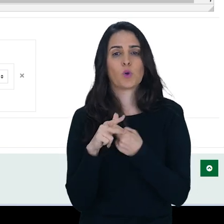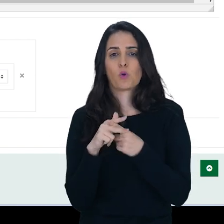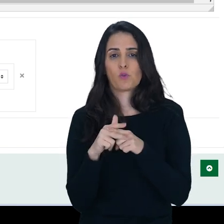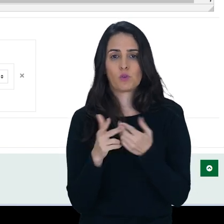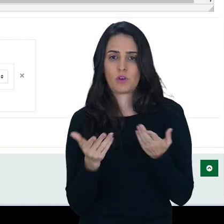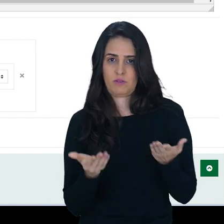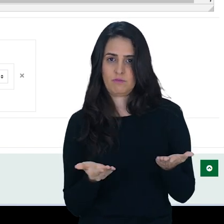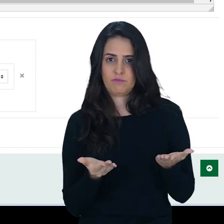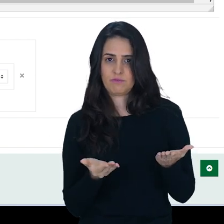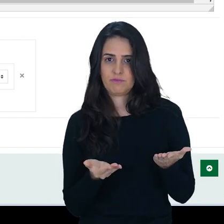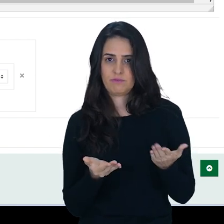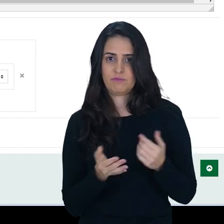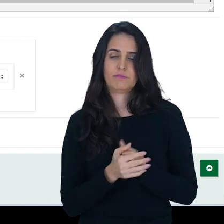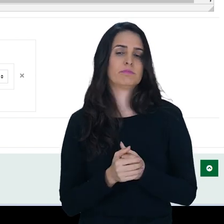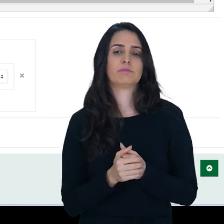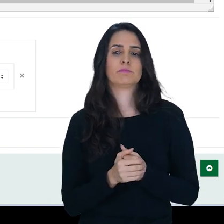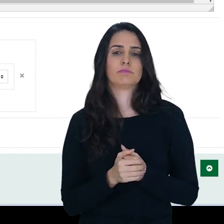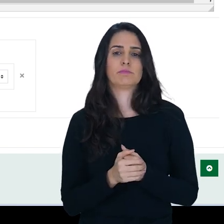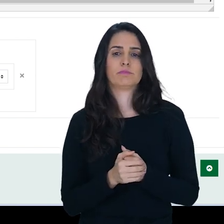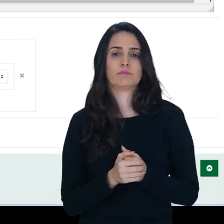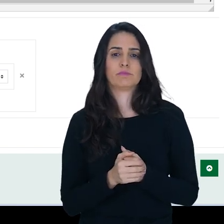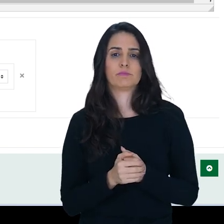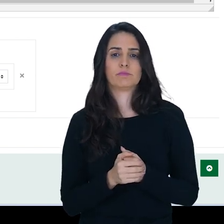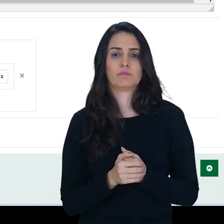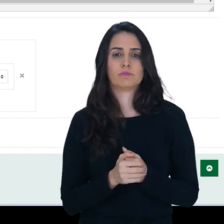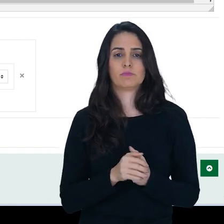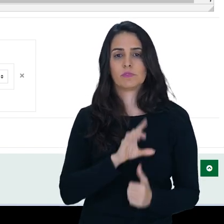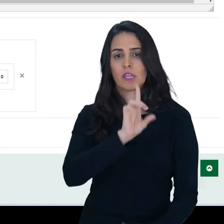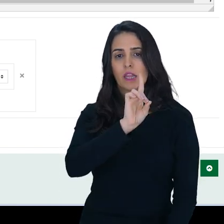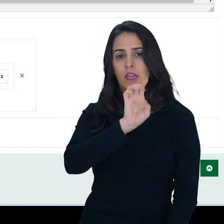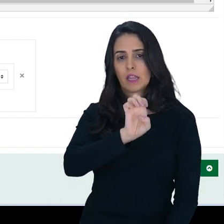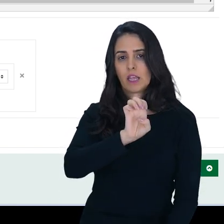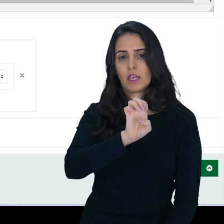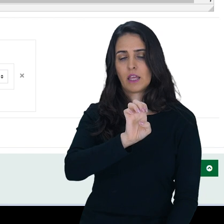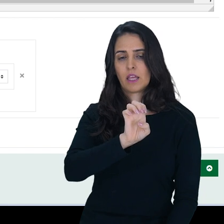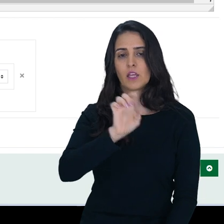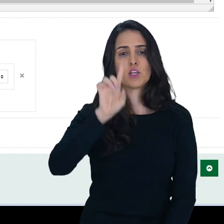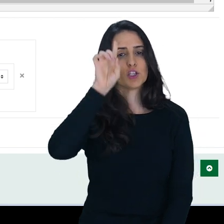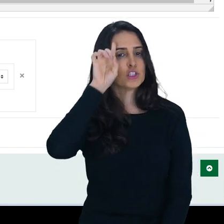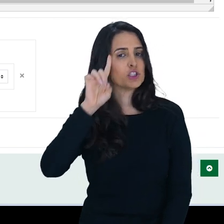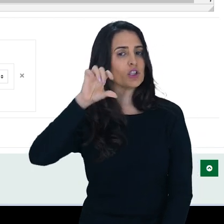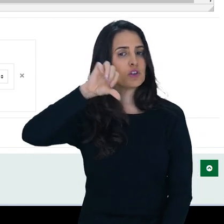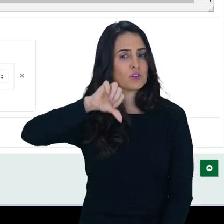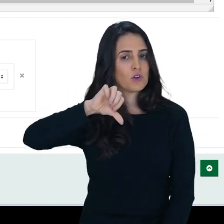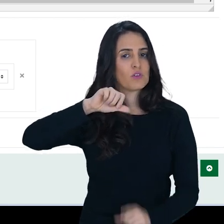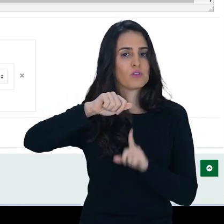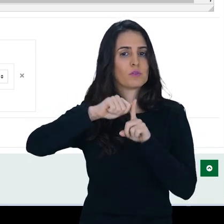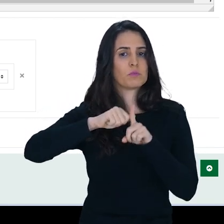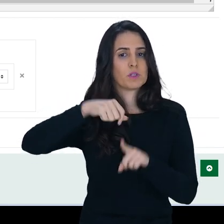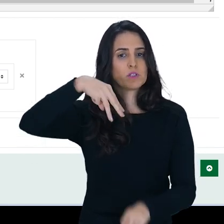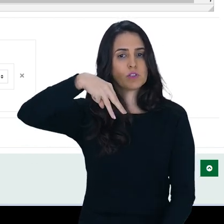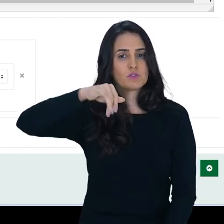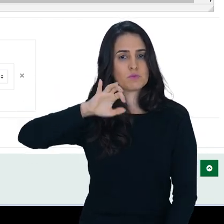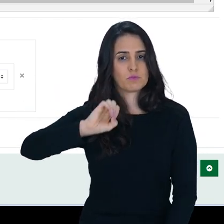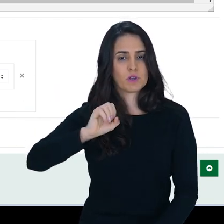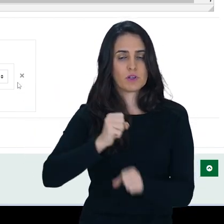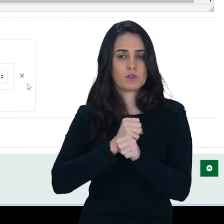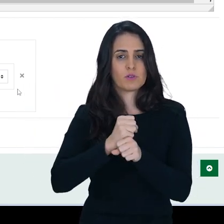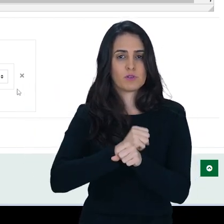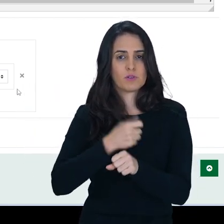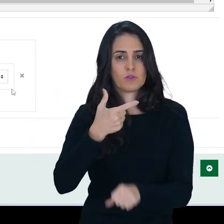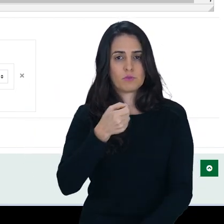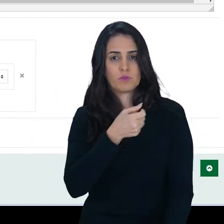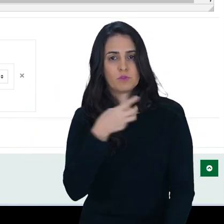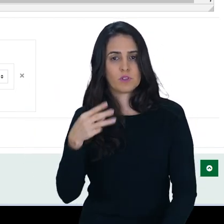nesse formato aqui que está de, que seria o a partir de, né, 9 de maio de 2023